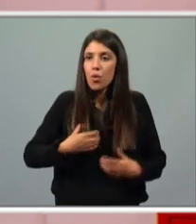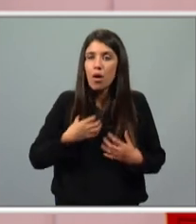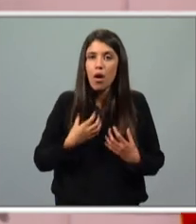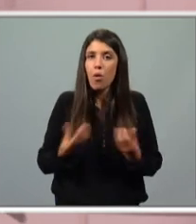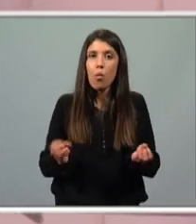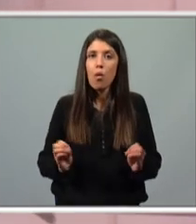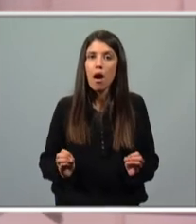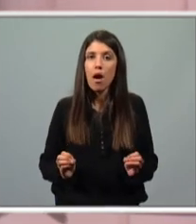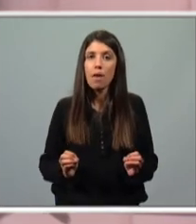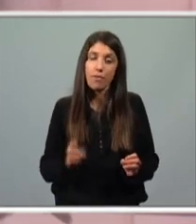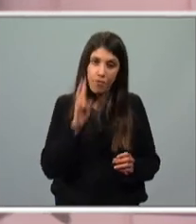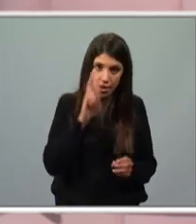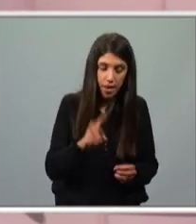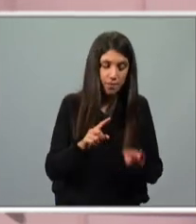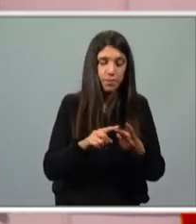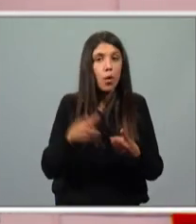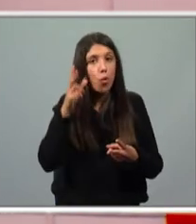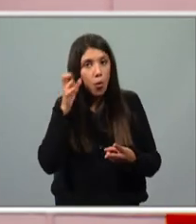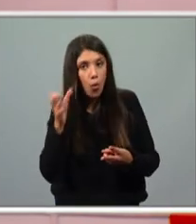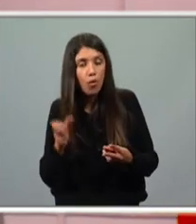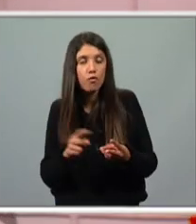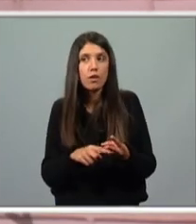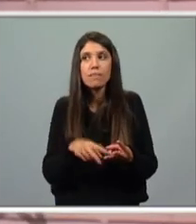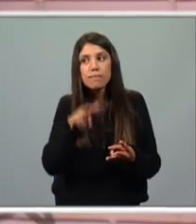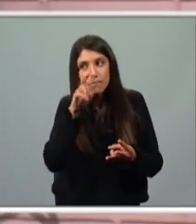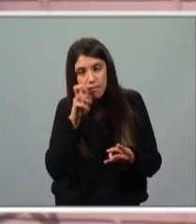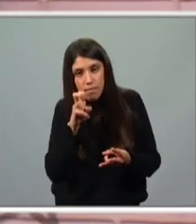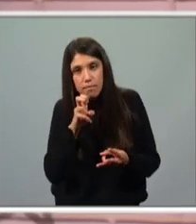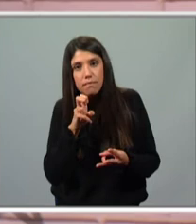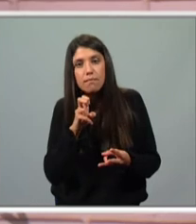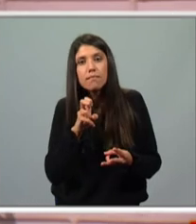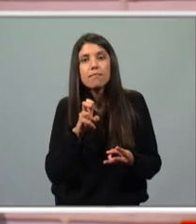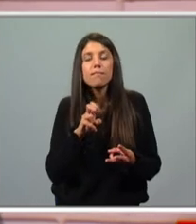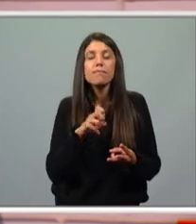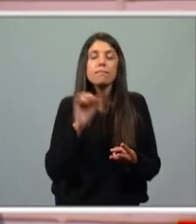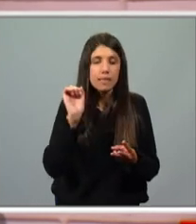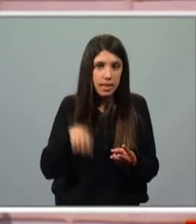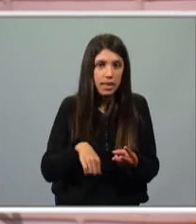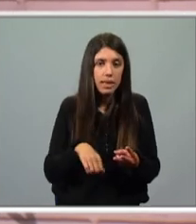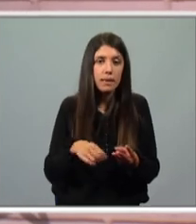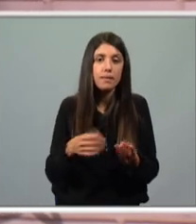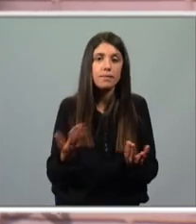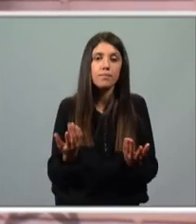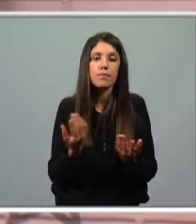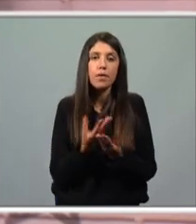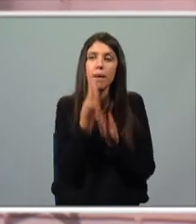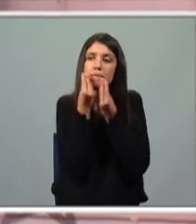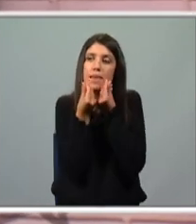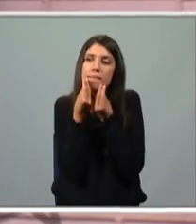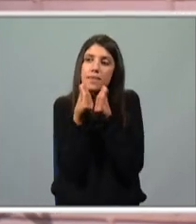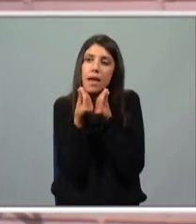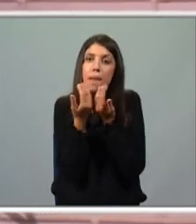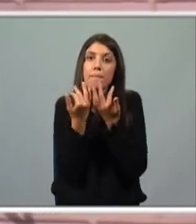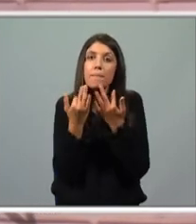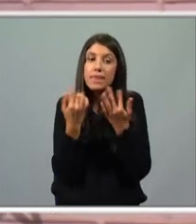que eles não vejam, que não ouçam, que não cheiram, não sintam o odor das coisas, que não saboreiam. Não têm